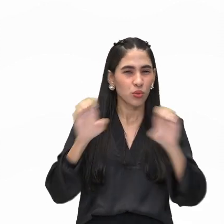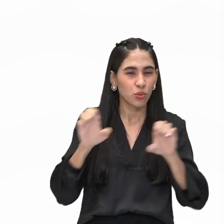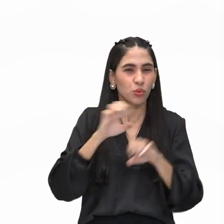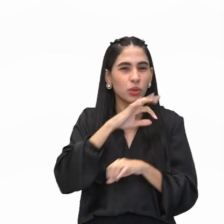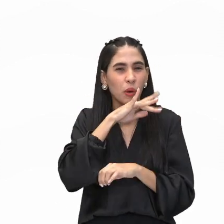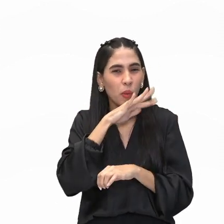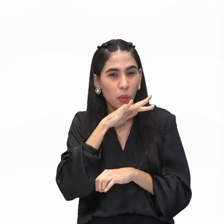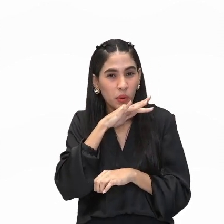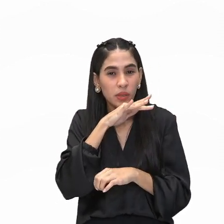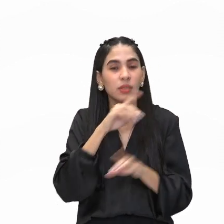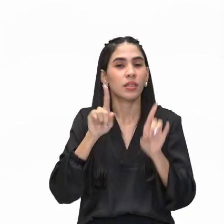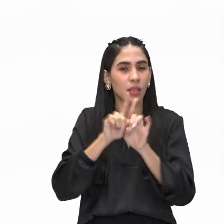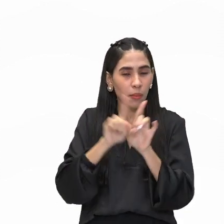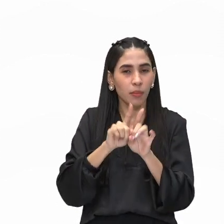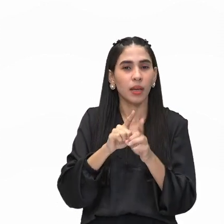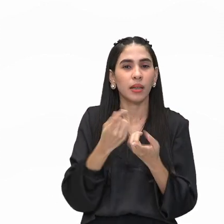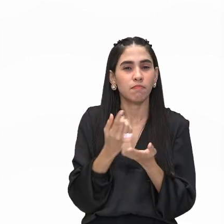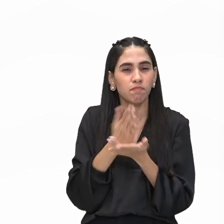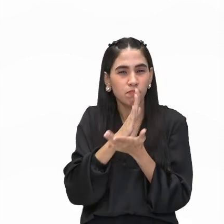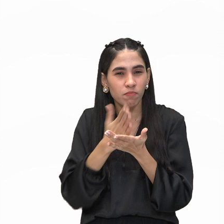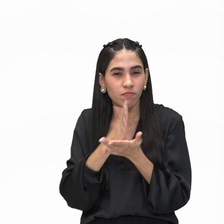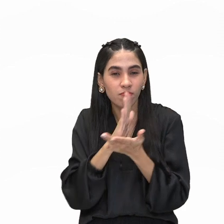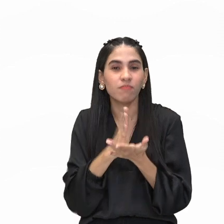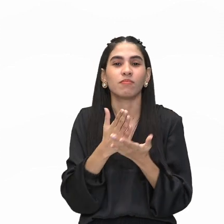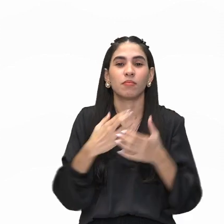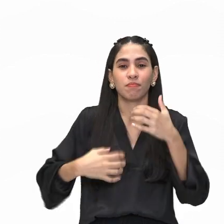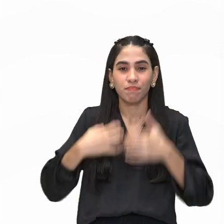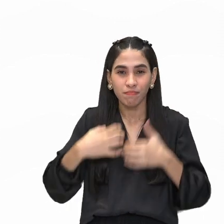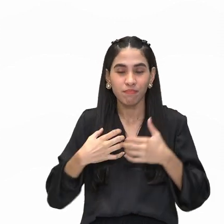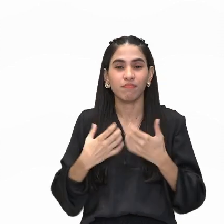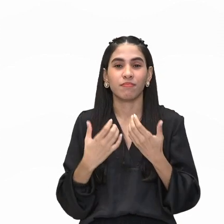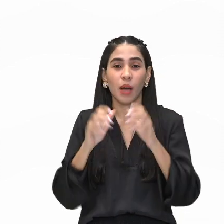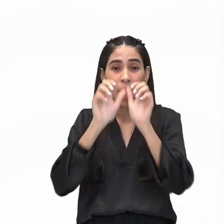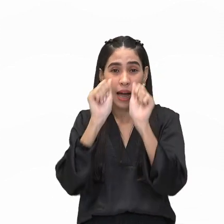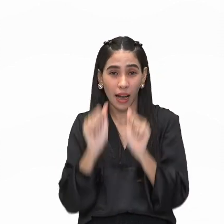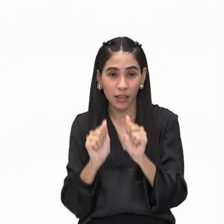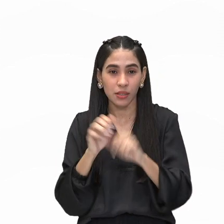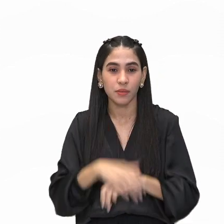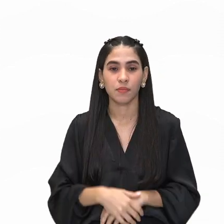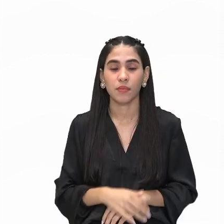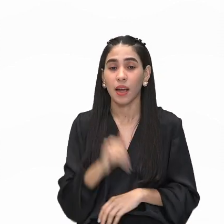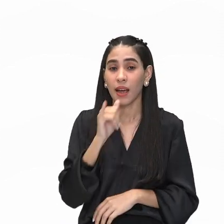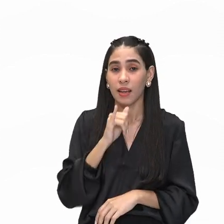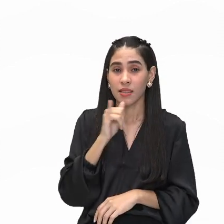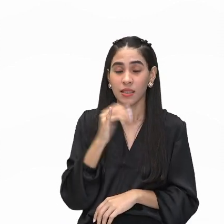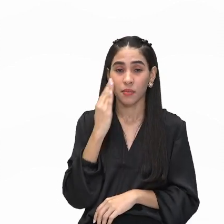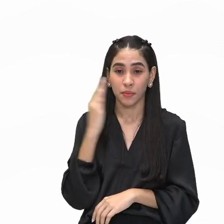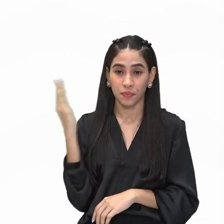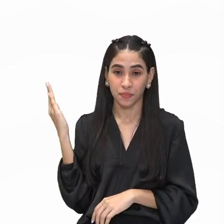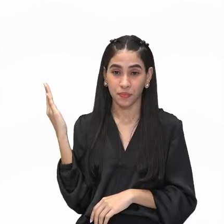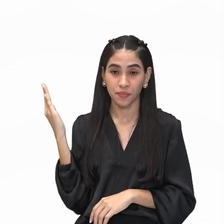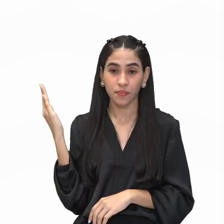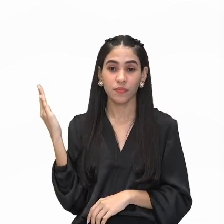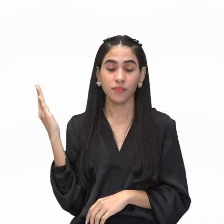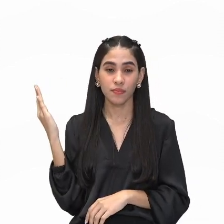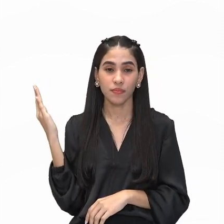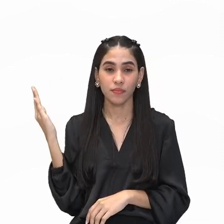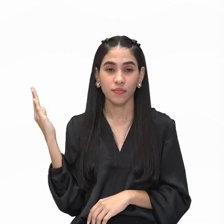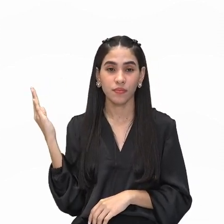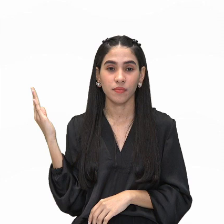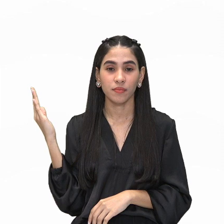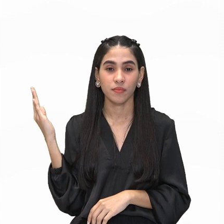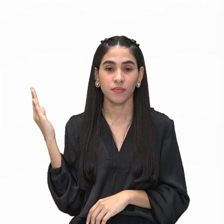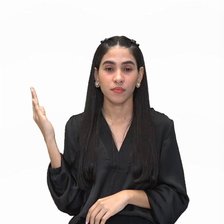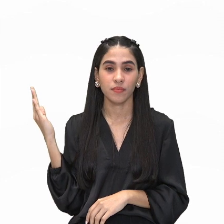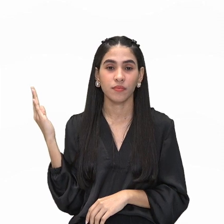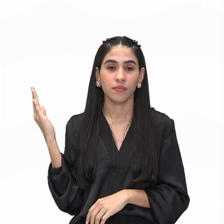desagradável também provocam experiência estética. Aí nós vamos dar um exemplo de uma obra expressionista.